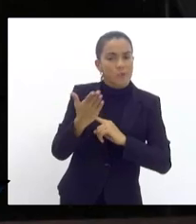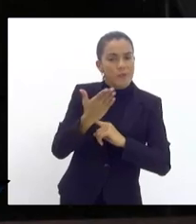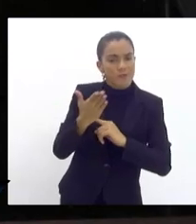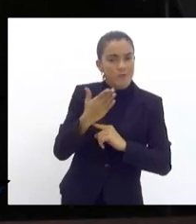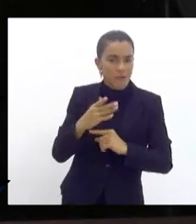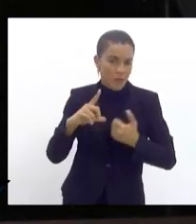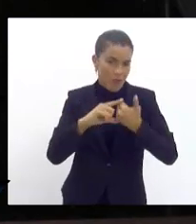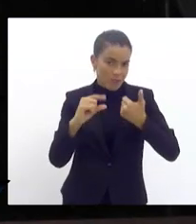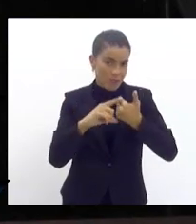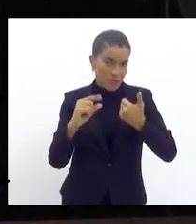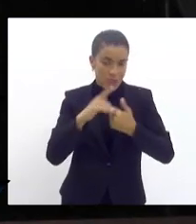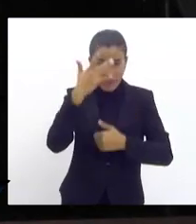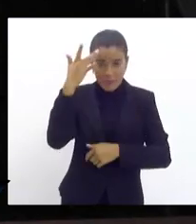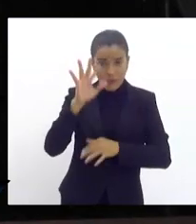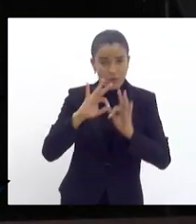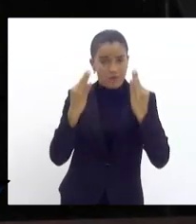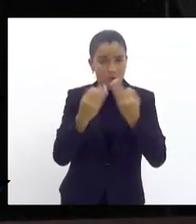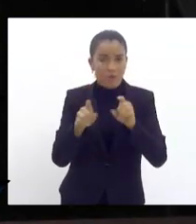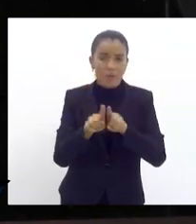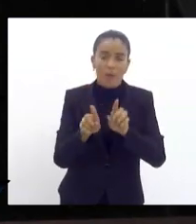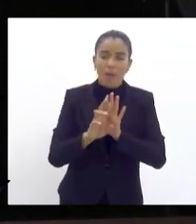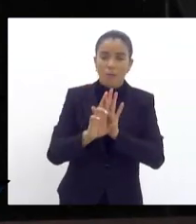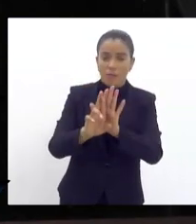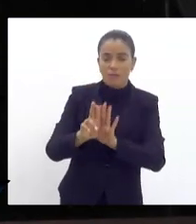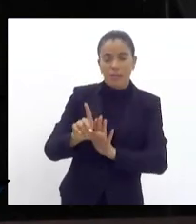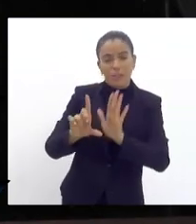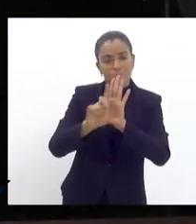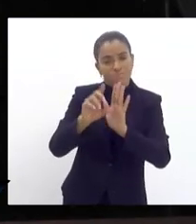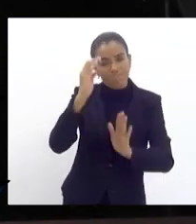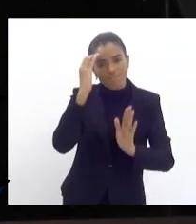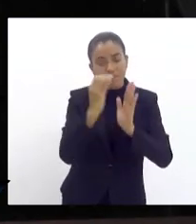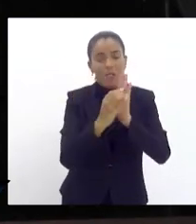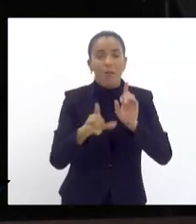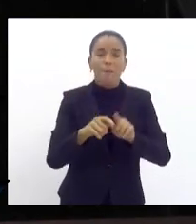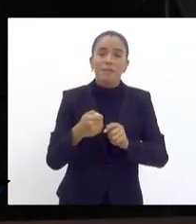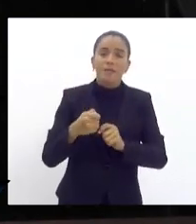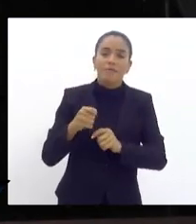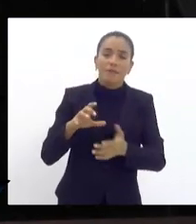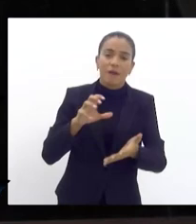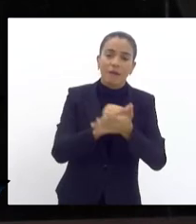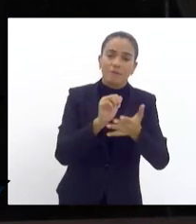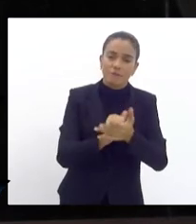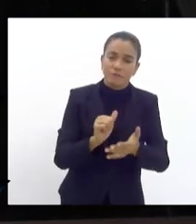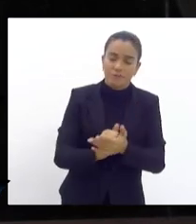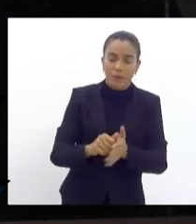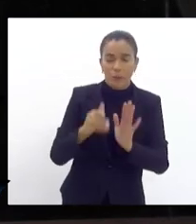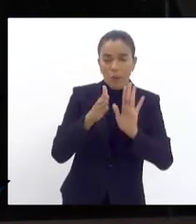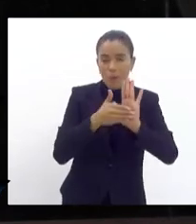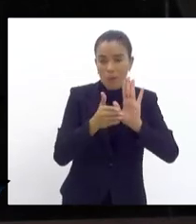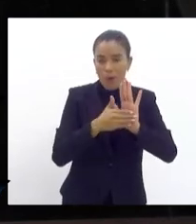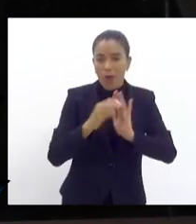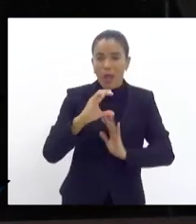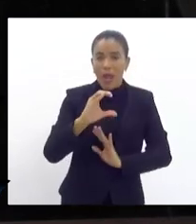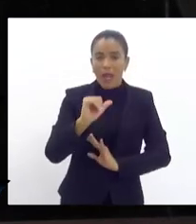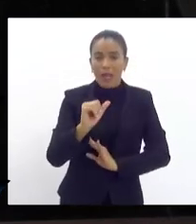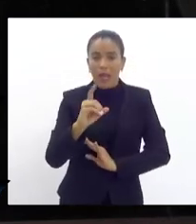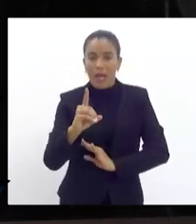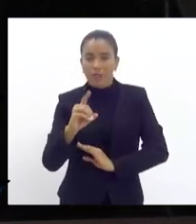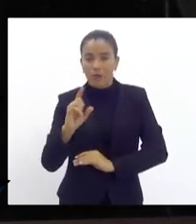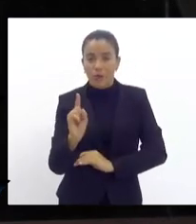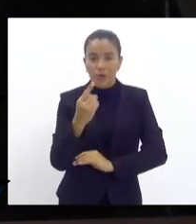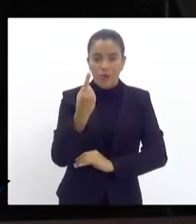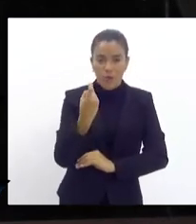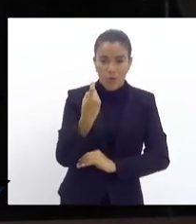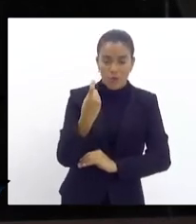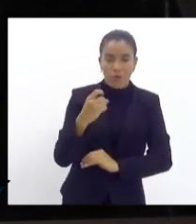artigo as famílias pelo seu representante legal deverão estar cadastradas no programa social do governo o CAD único de acordo com o